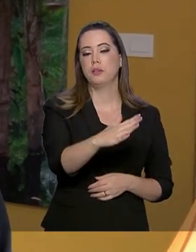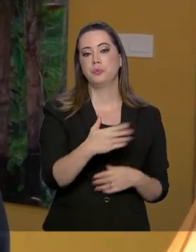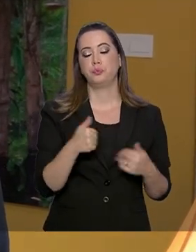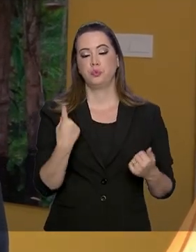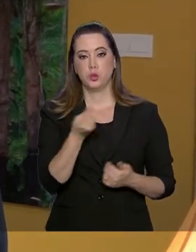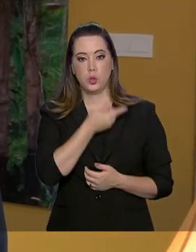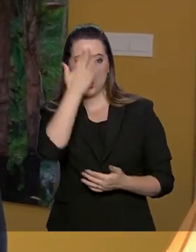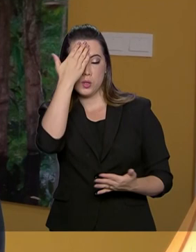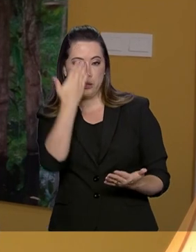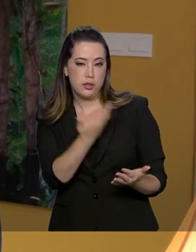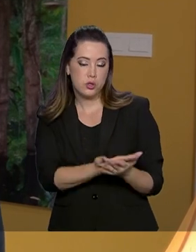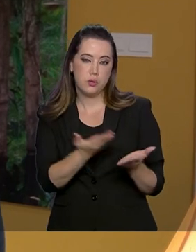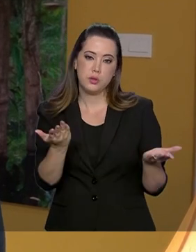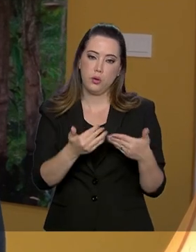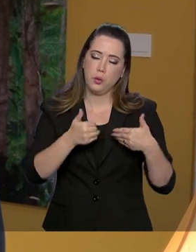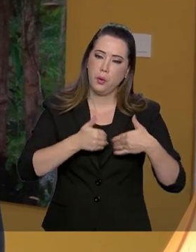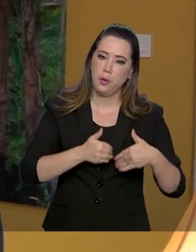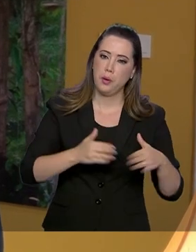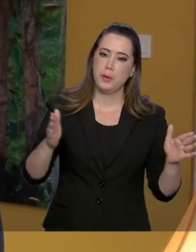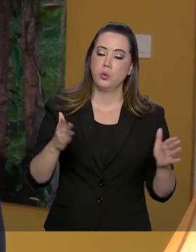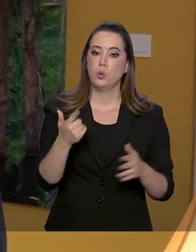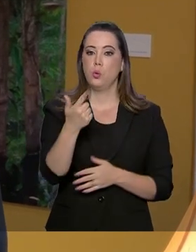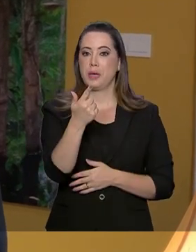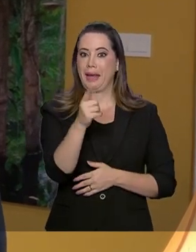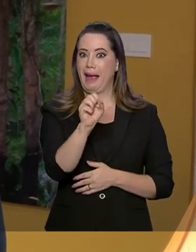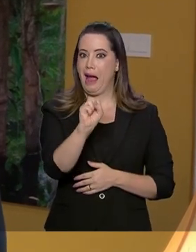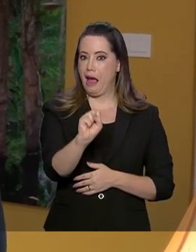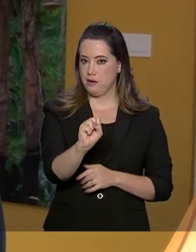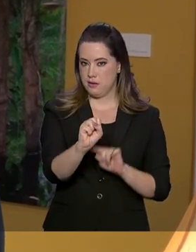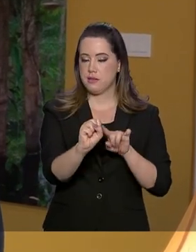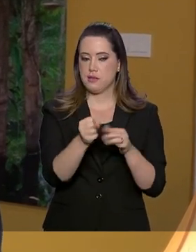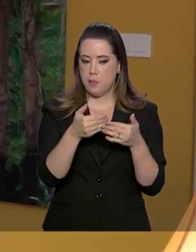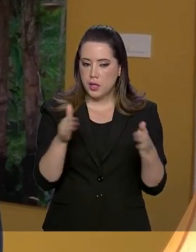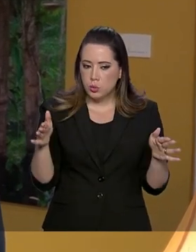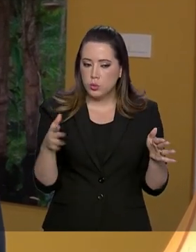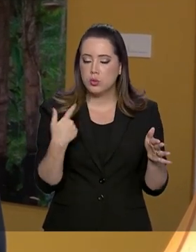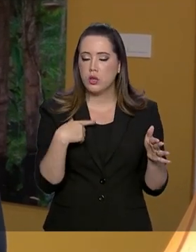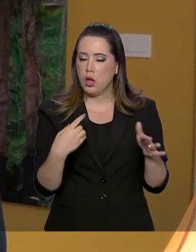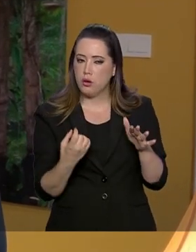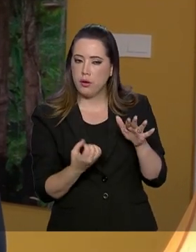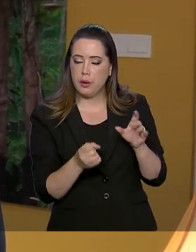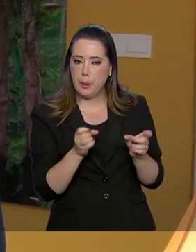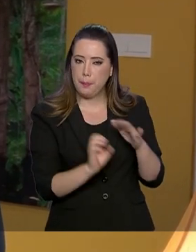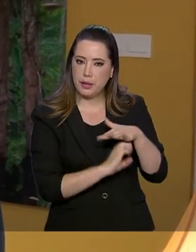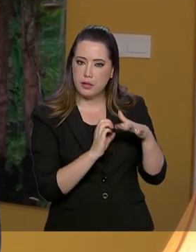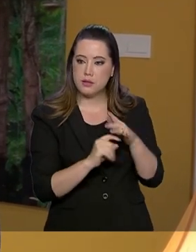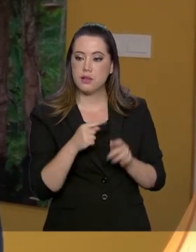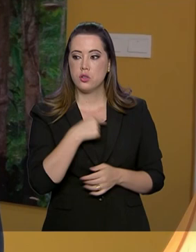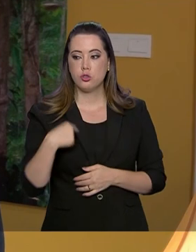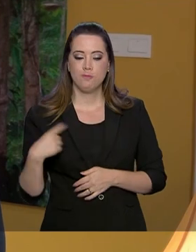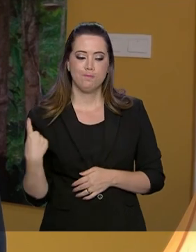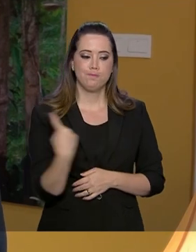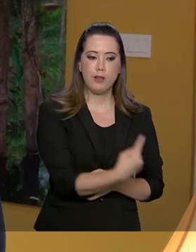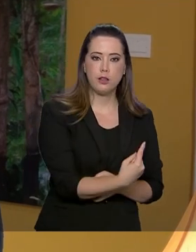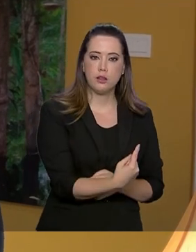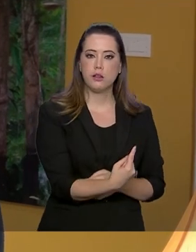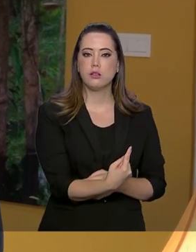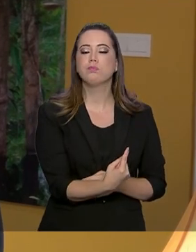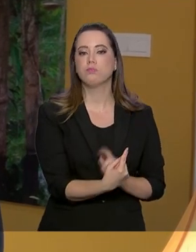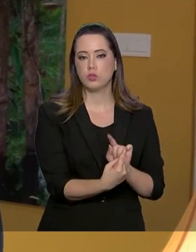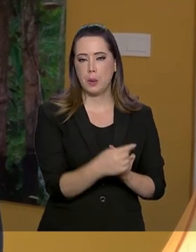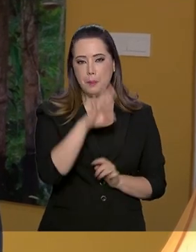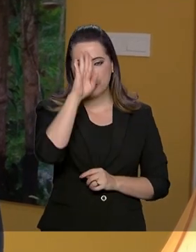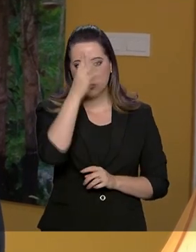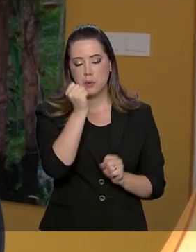que agora, com a abertura do mercado de gás, a China terá uma importante participação, principalmente na